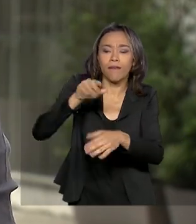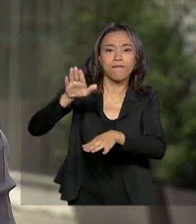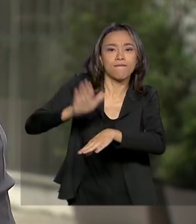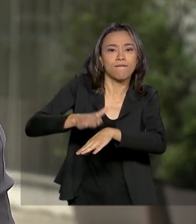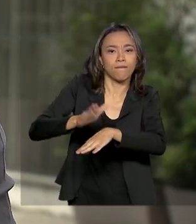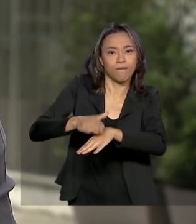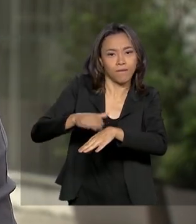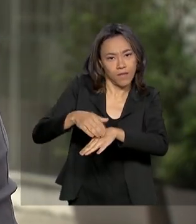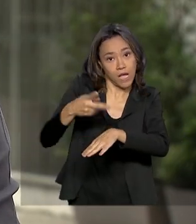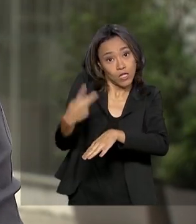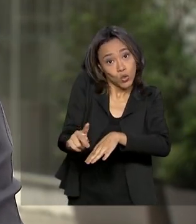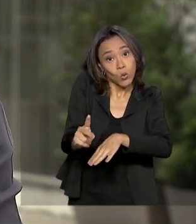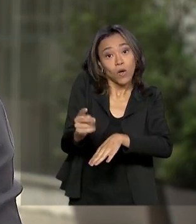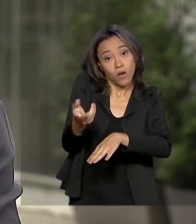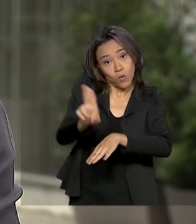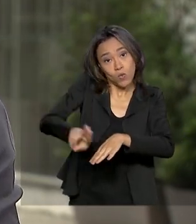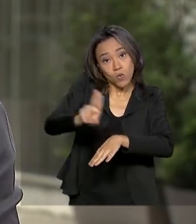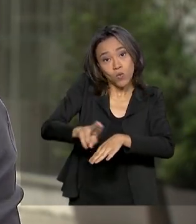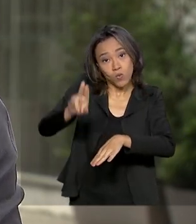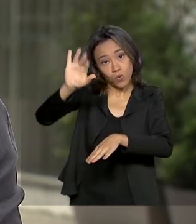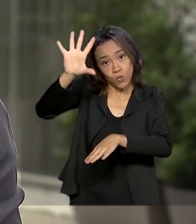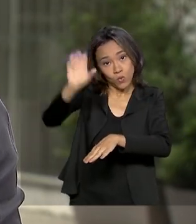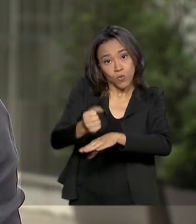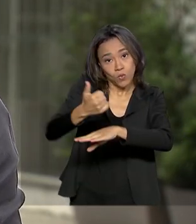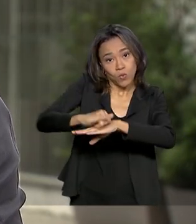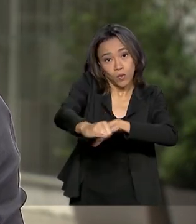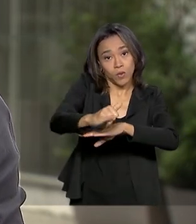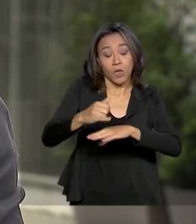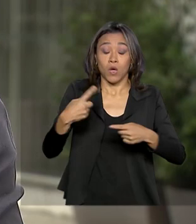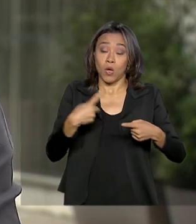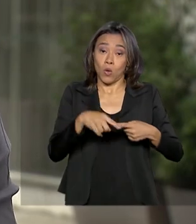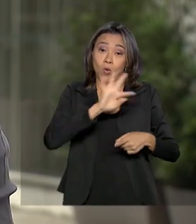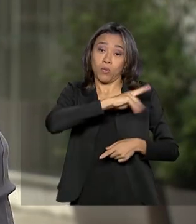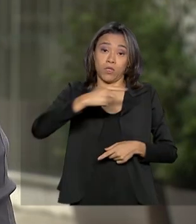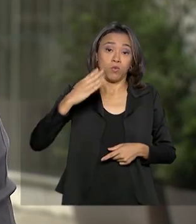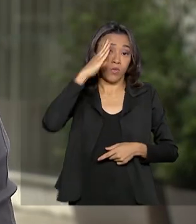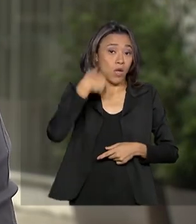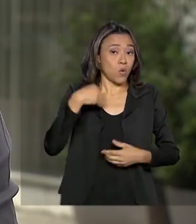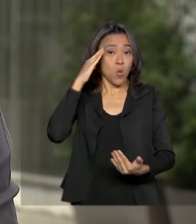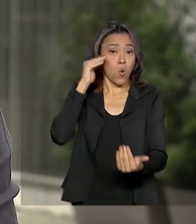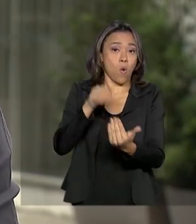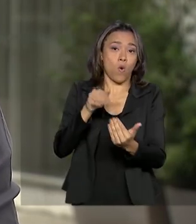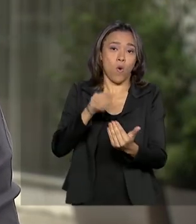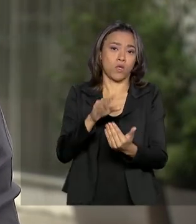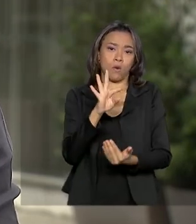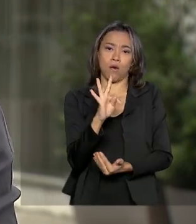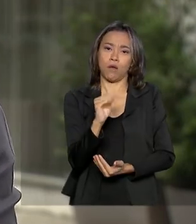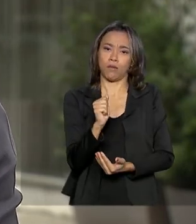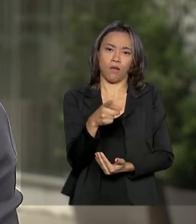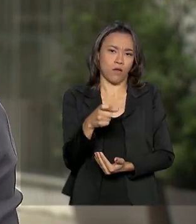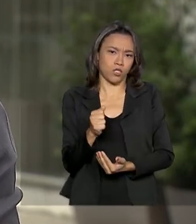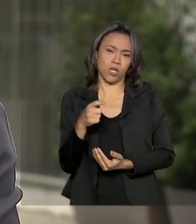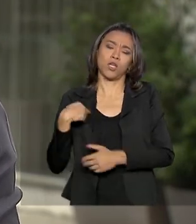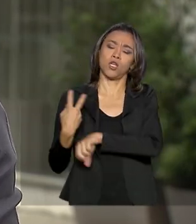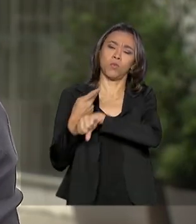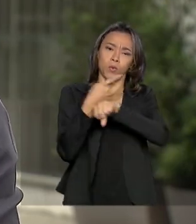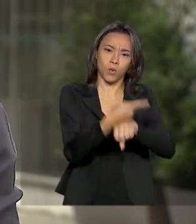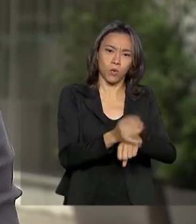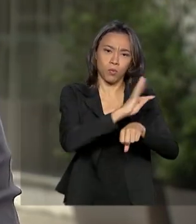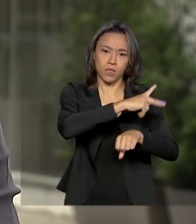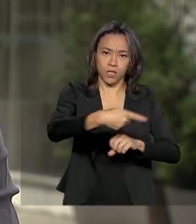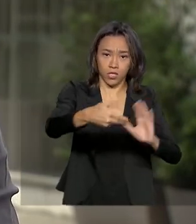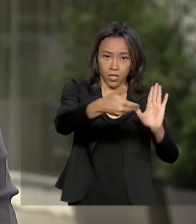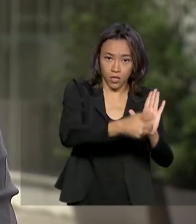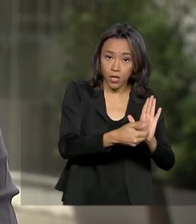O presidente Jair Bolsonaro se manifestou contra a taxação e chegou a tratar o assunto com os presidentes da Câmara, Rodrigo Maia,